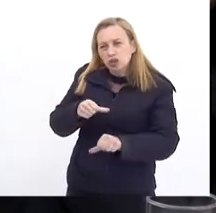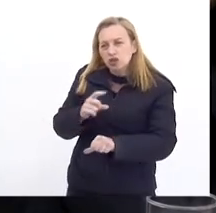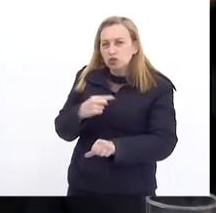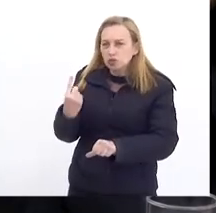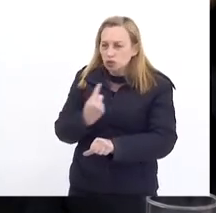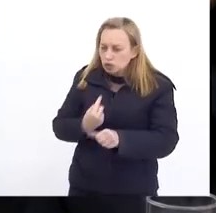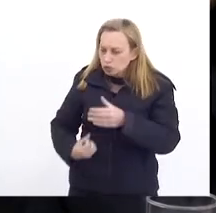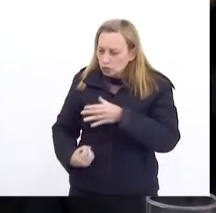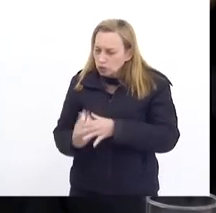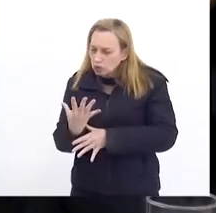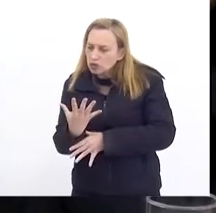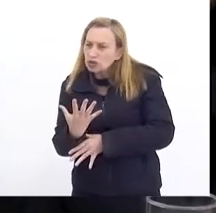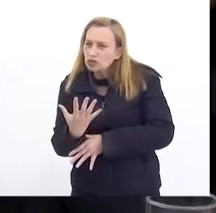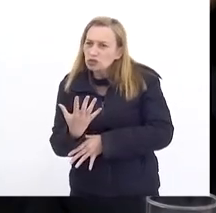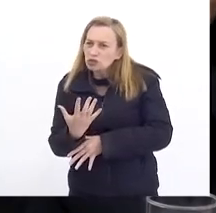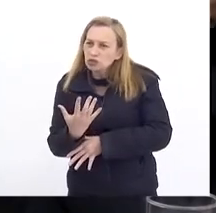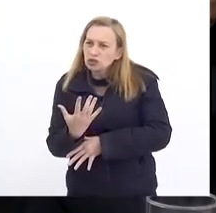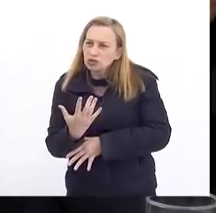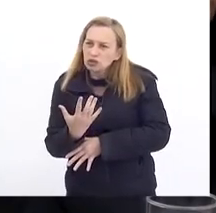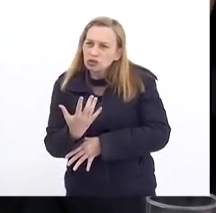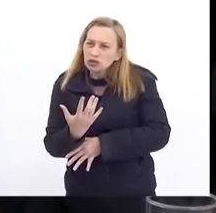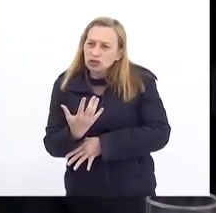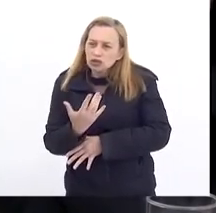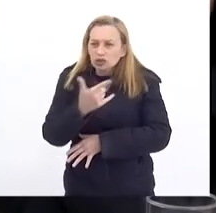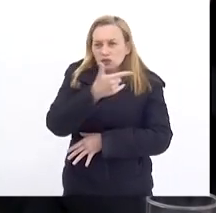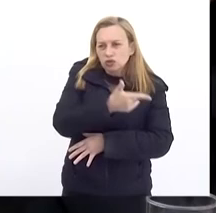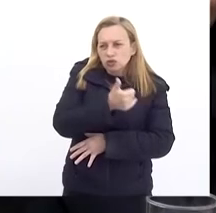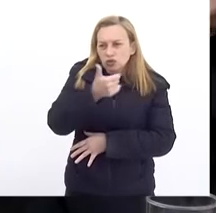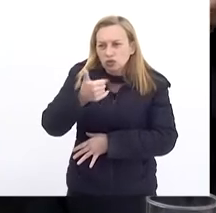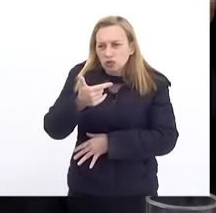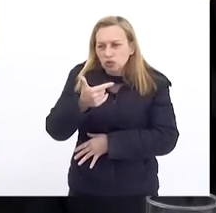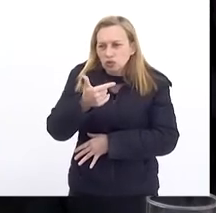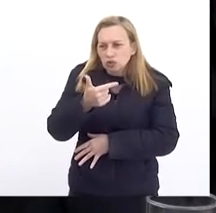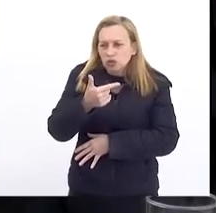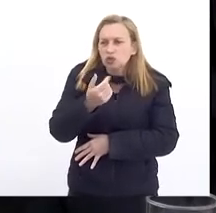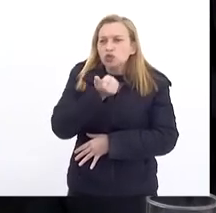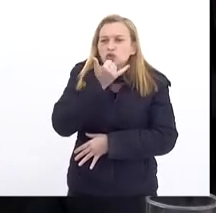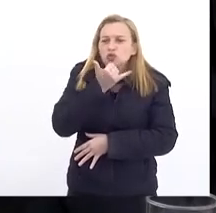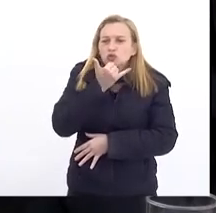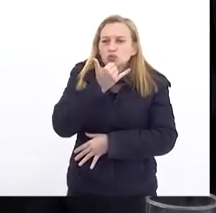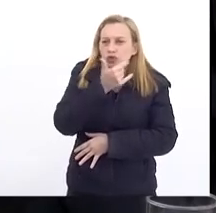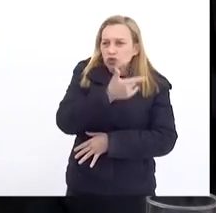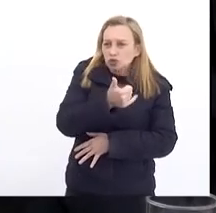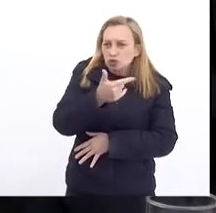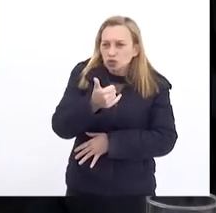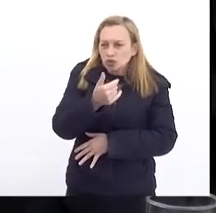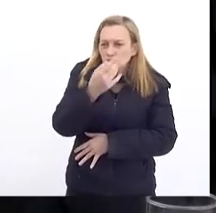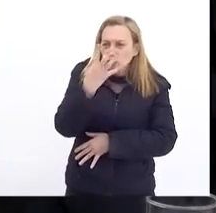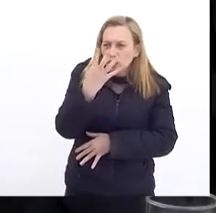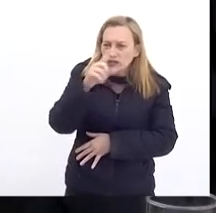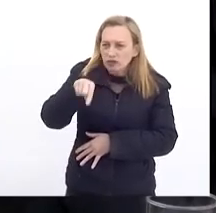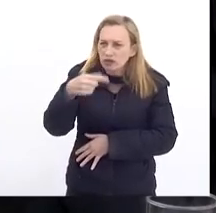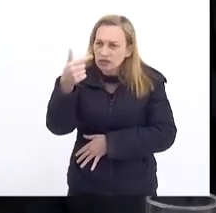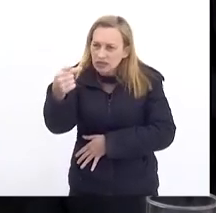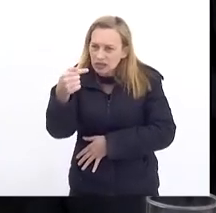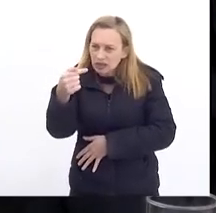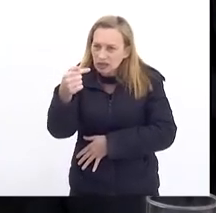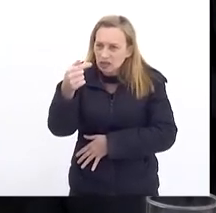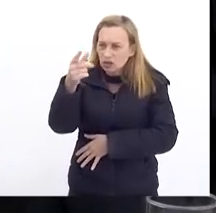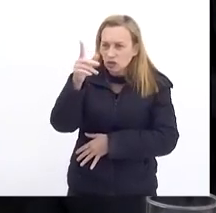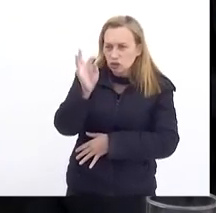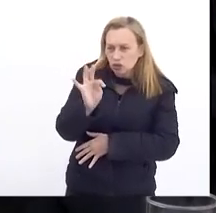produzíamos Em 2012 Desculpe Em 2012 4,7 toneladas